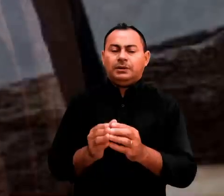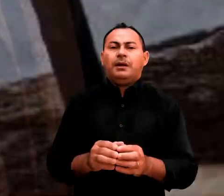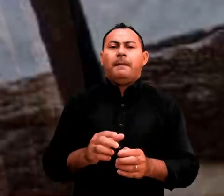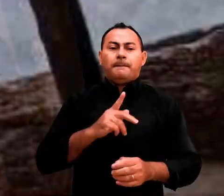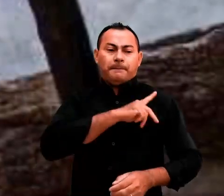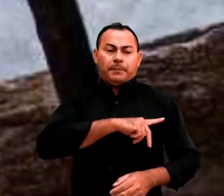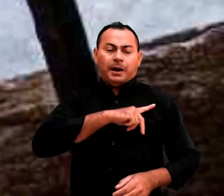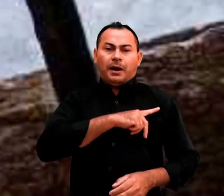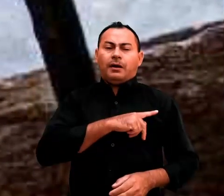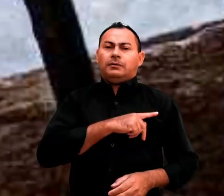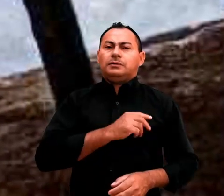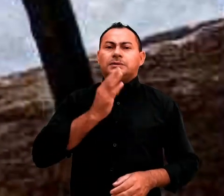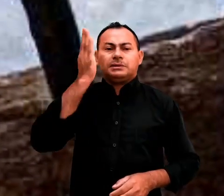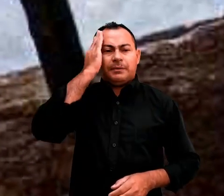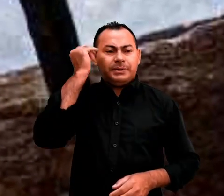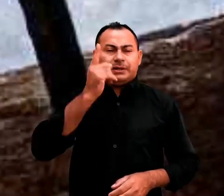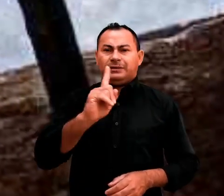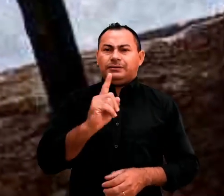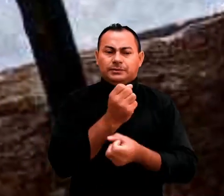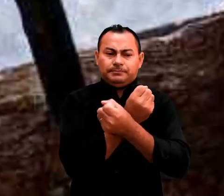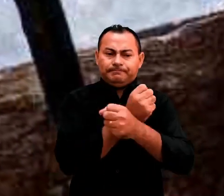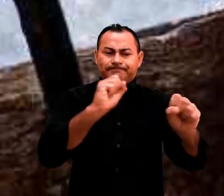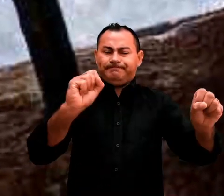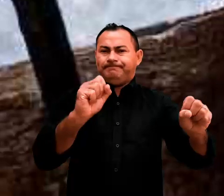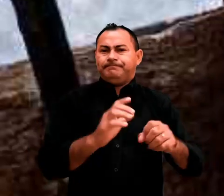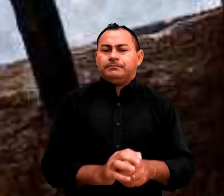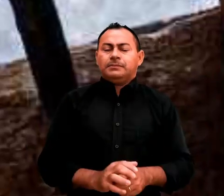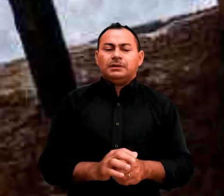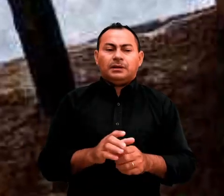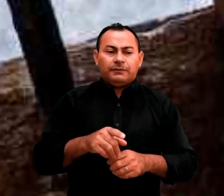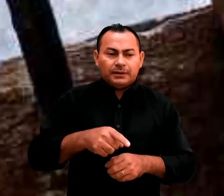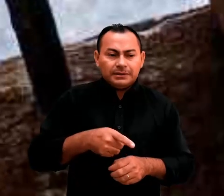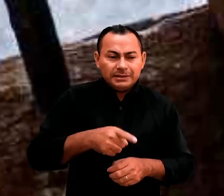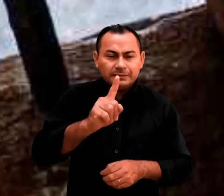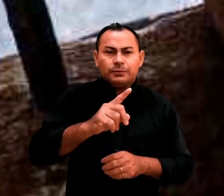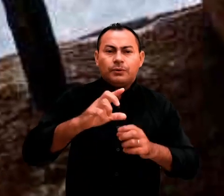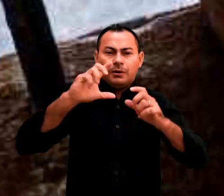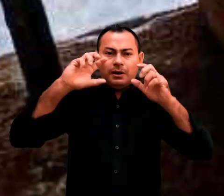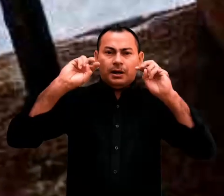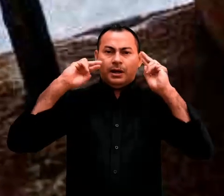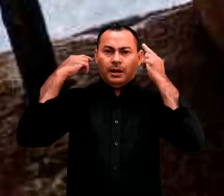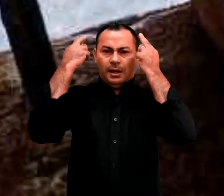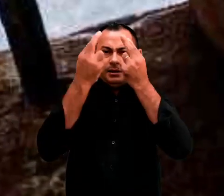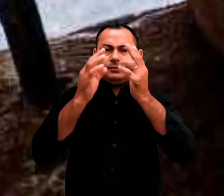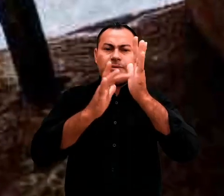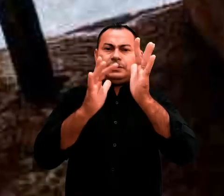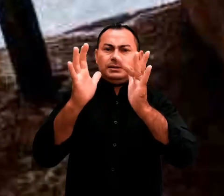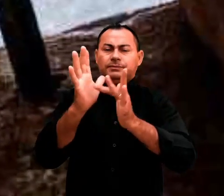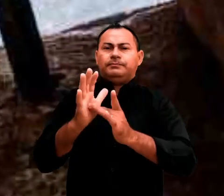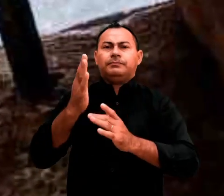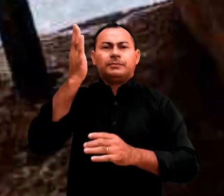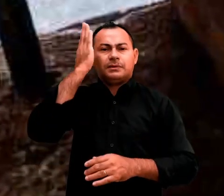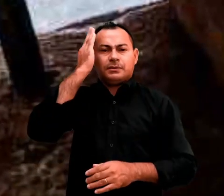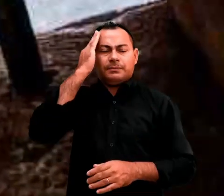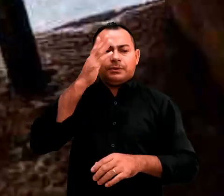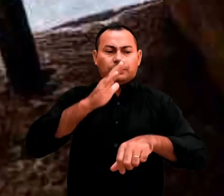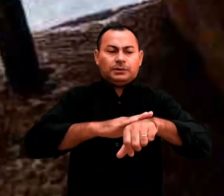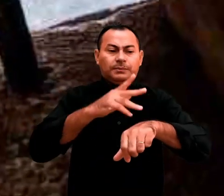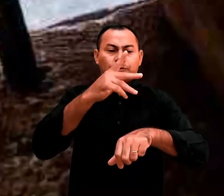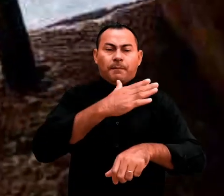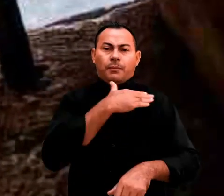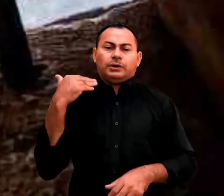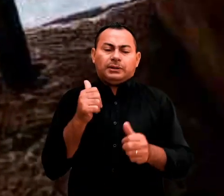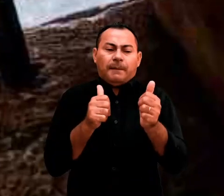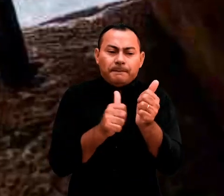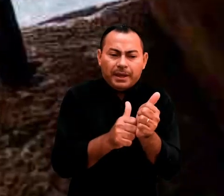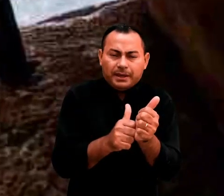Paulo sabia que não seria liberto e que estava a caminho do reino de Cristo. Ele sabia que o tempo da sua morte